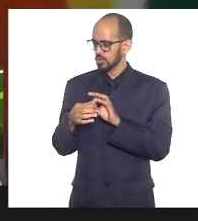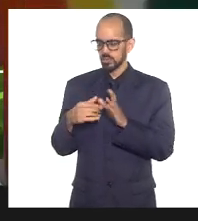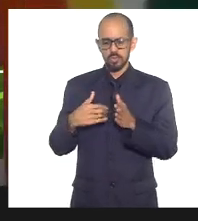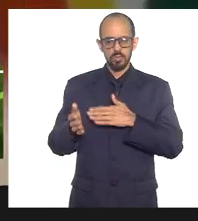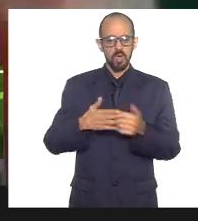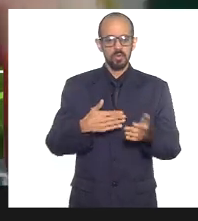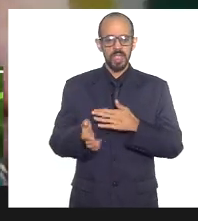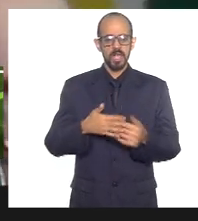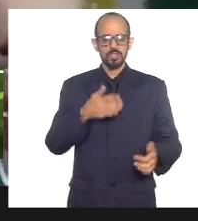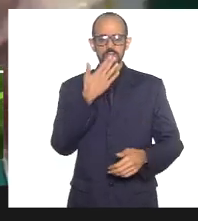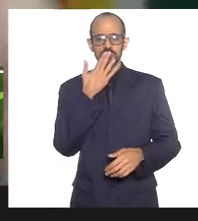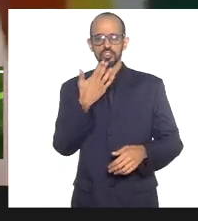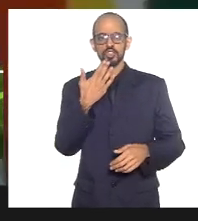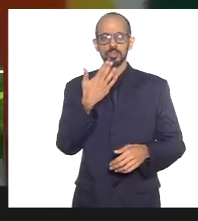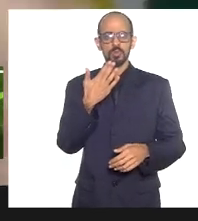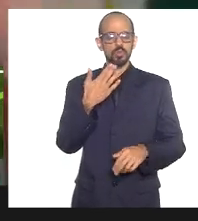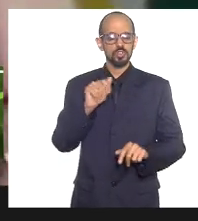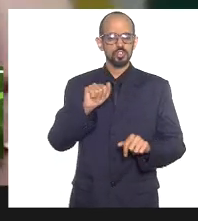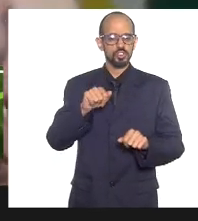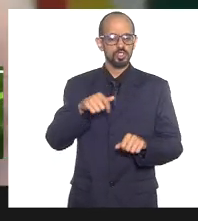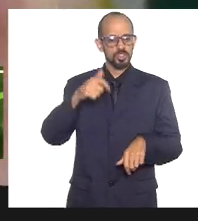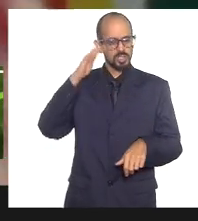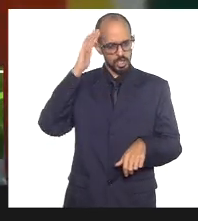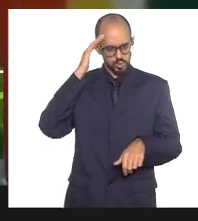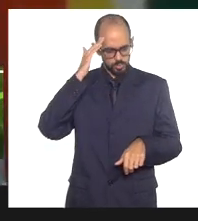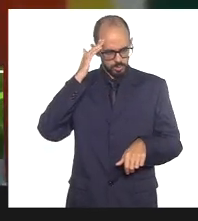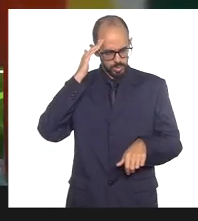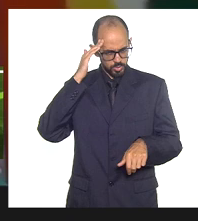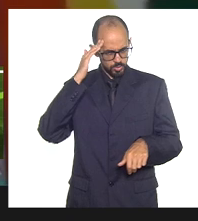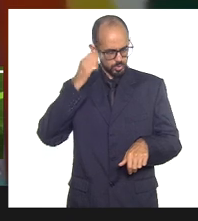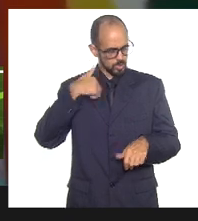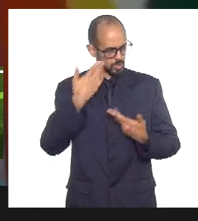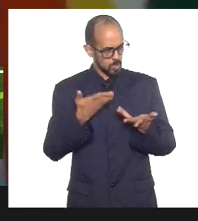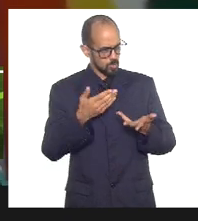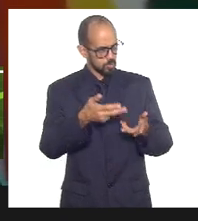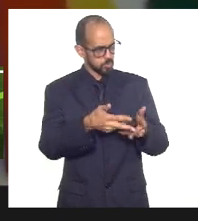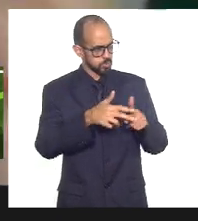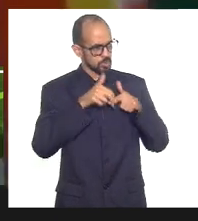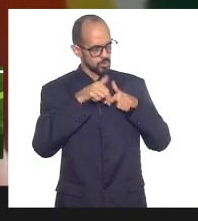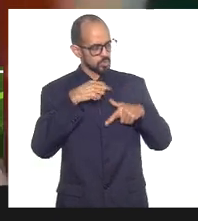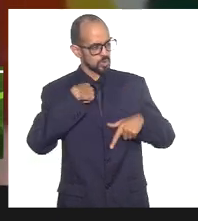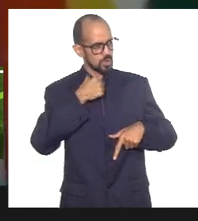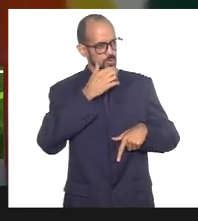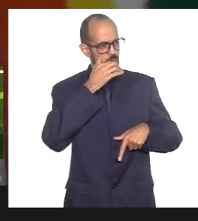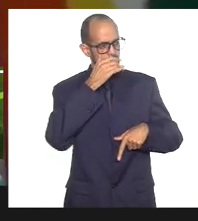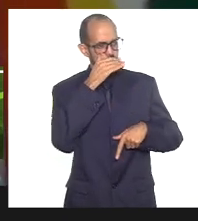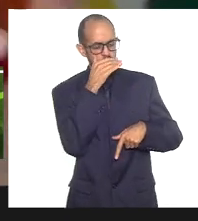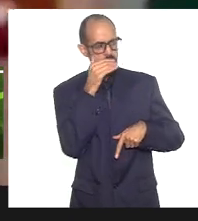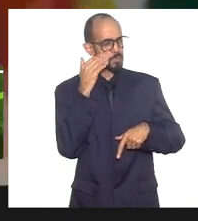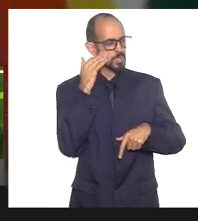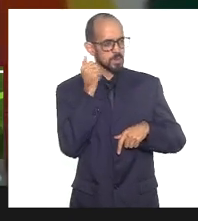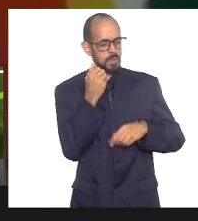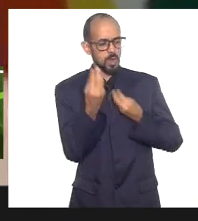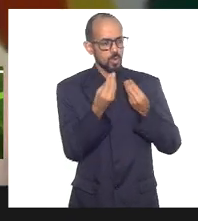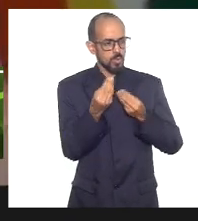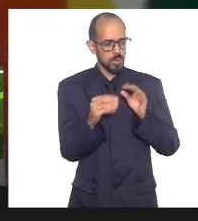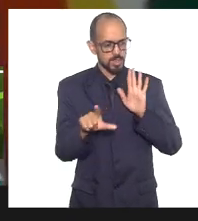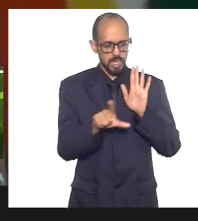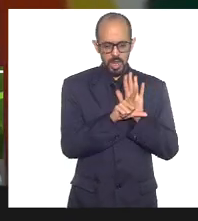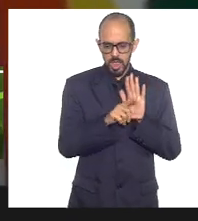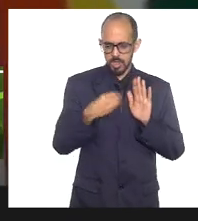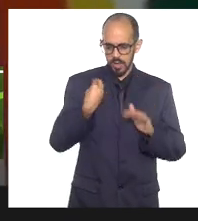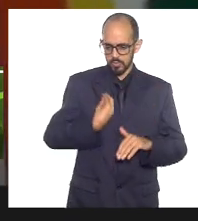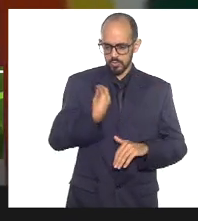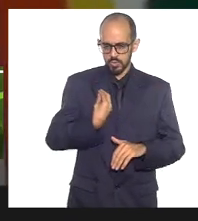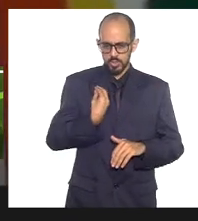ideológica, então, me deu uma certa curiosidade de saber o quão essa lei está sendo aplicada, se há